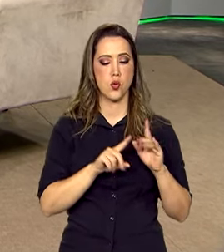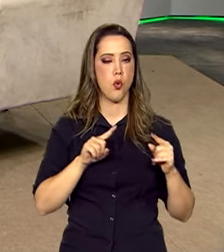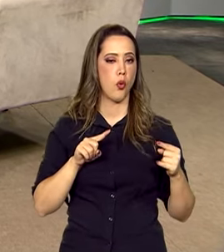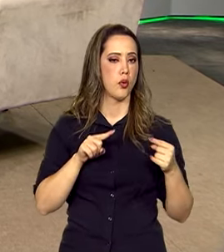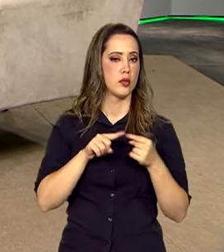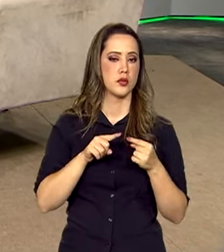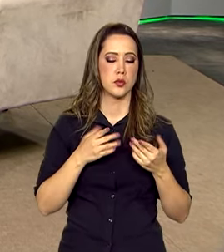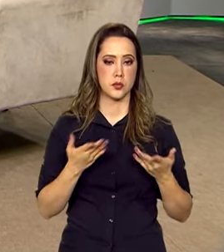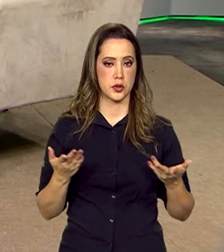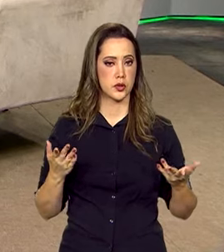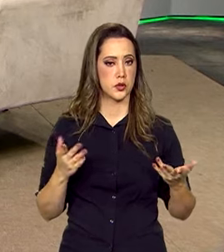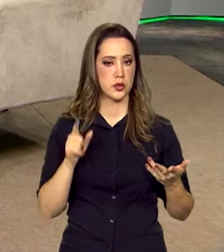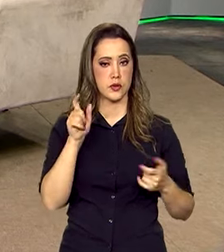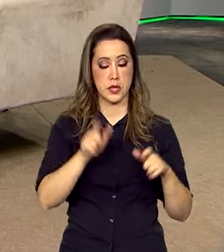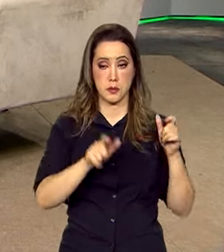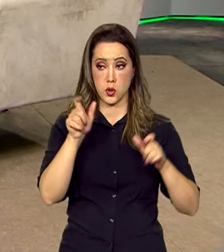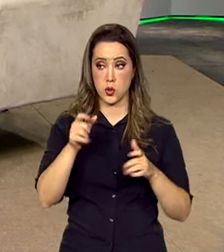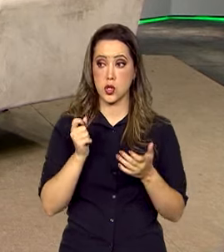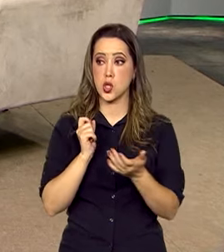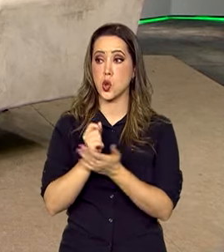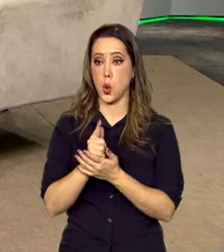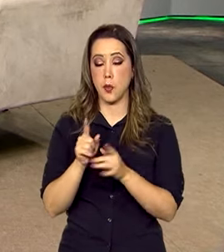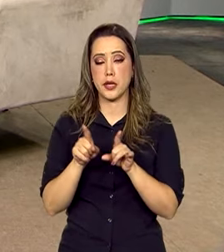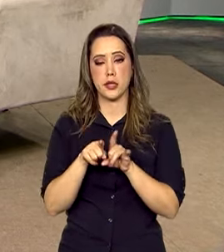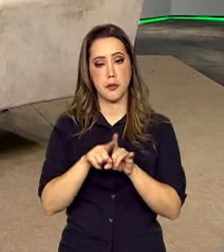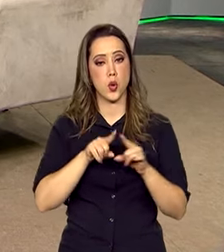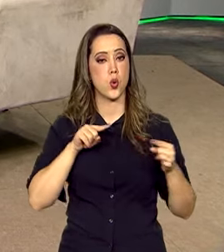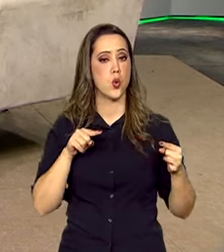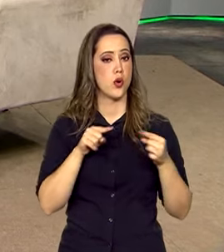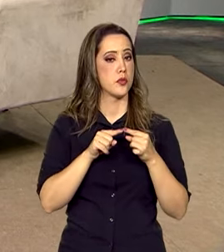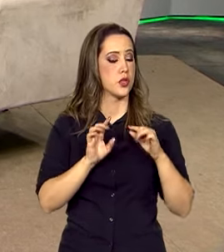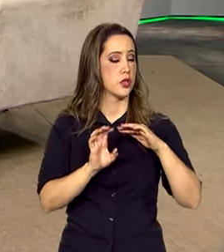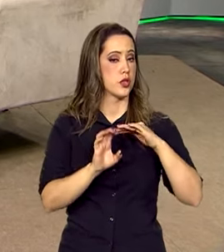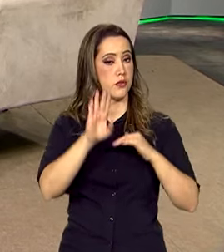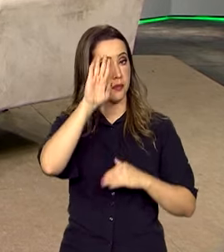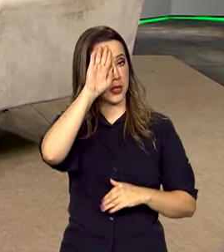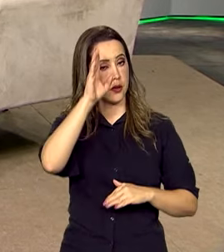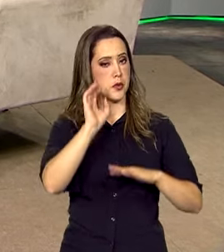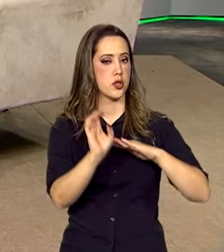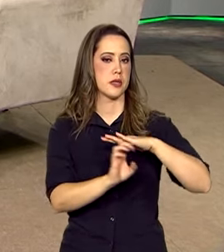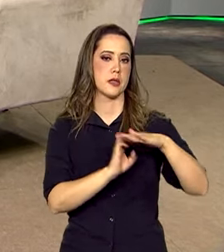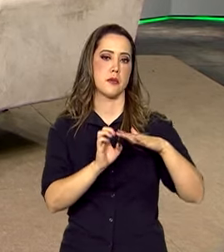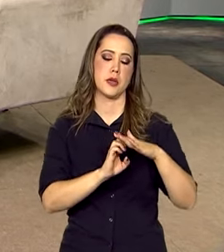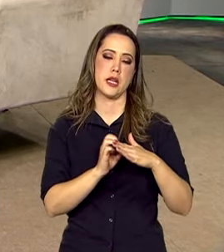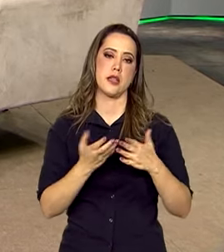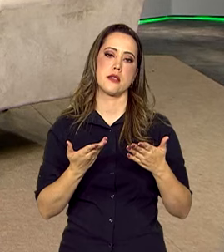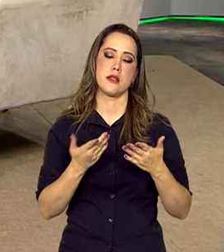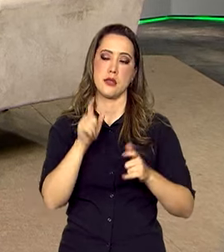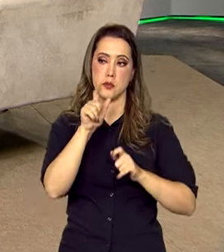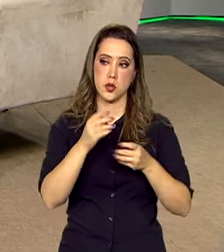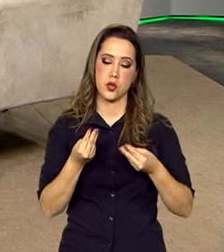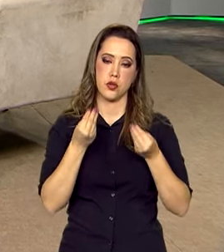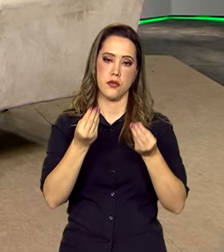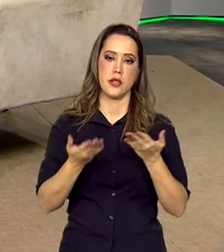direcionadas não só aos consumidores, mas, sobretudo, às empresas, às prestadoras de serviços,